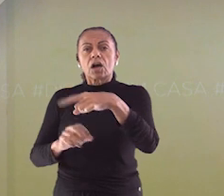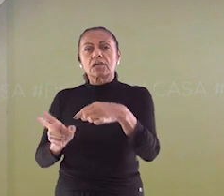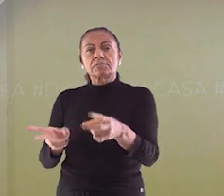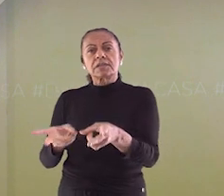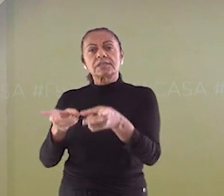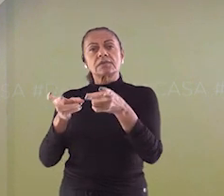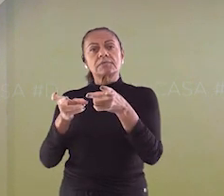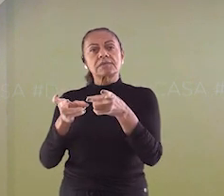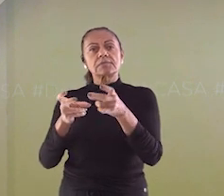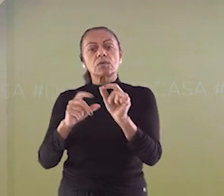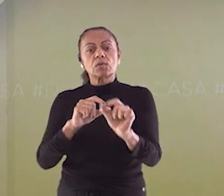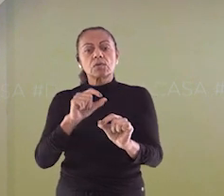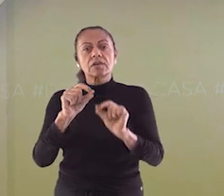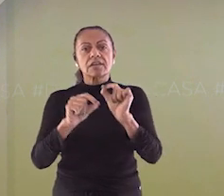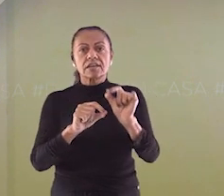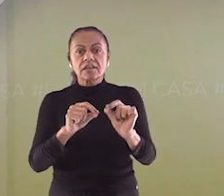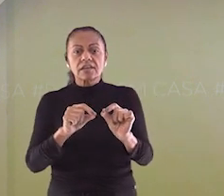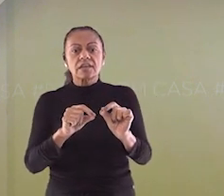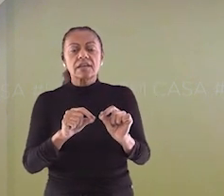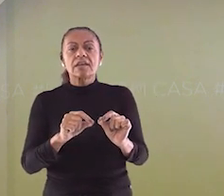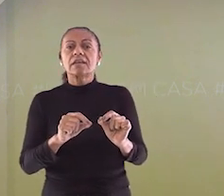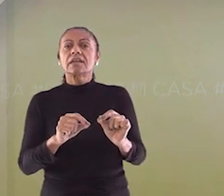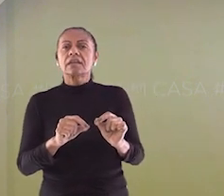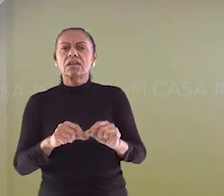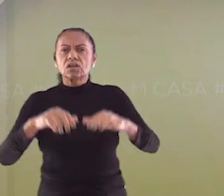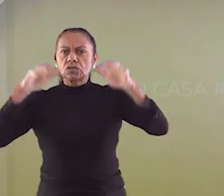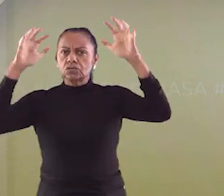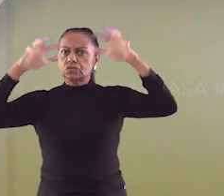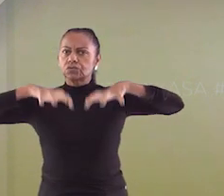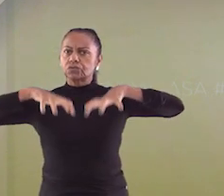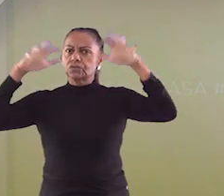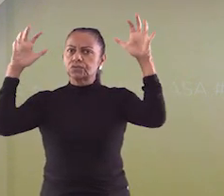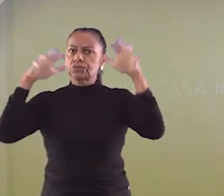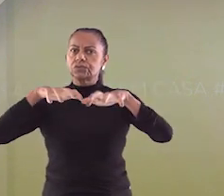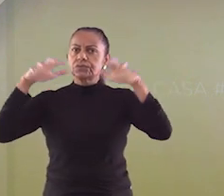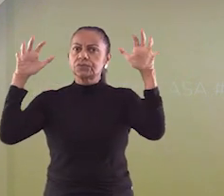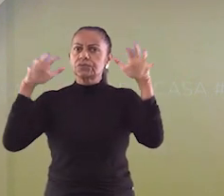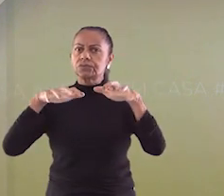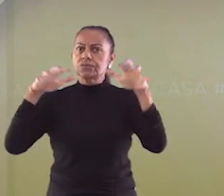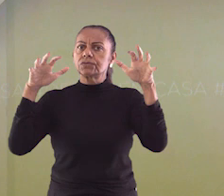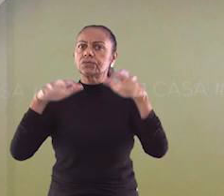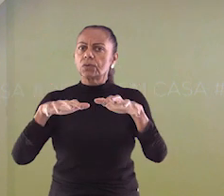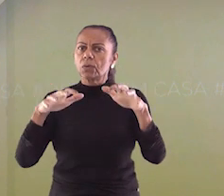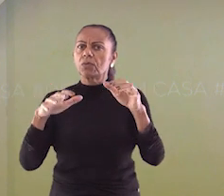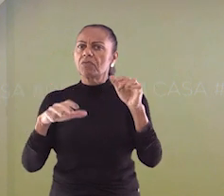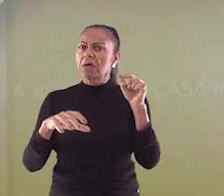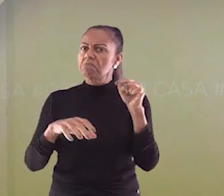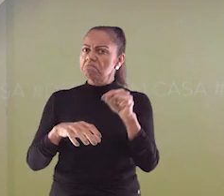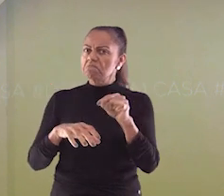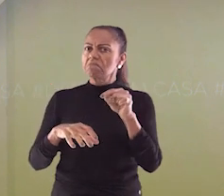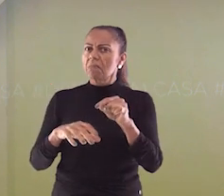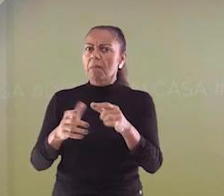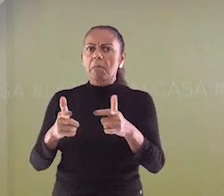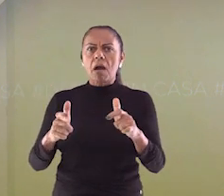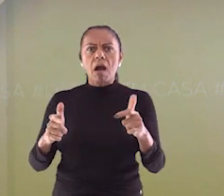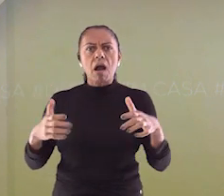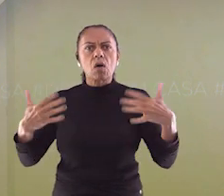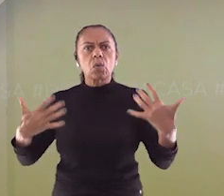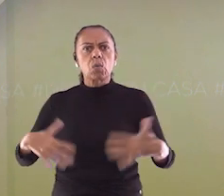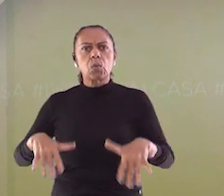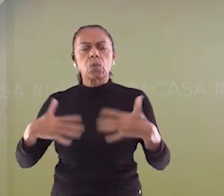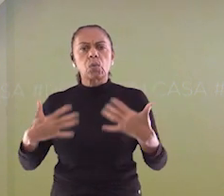notar são, eventualmente, o volume anormal de chuvas, como aconteceu recentemente em Pernambuco.